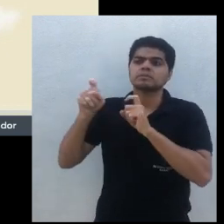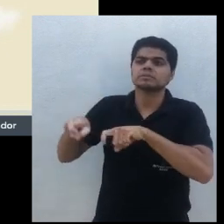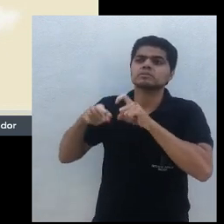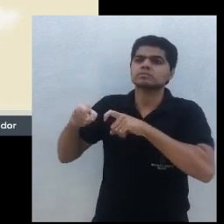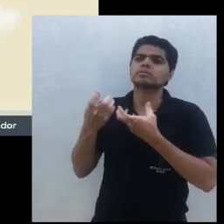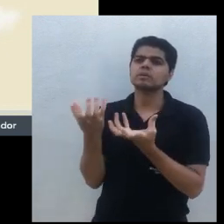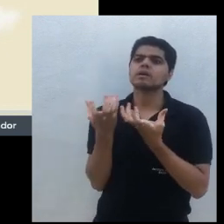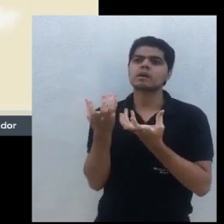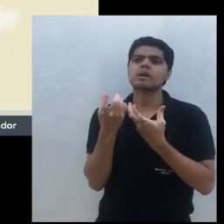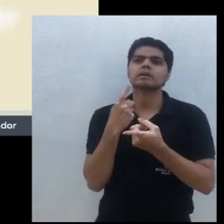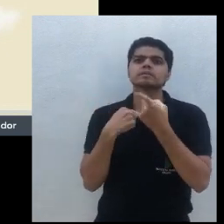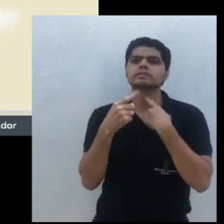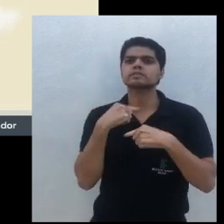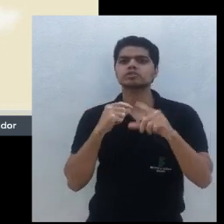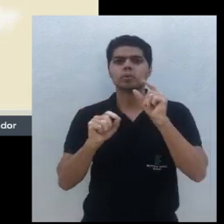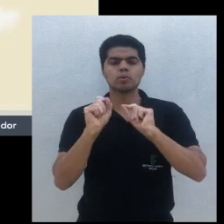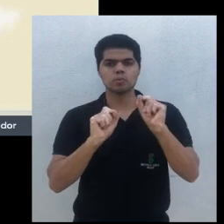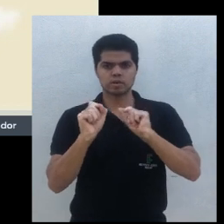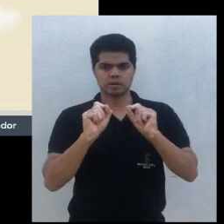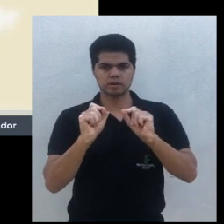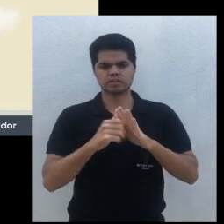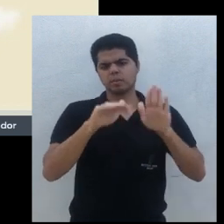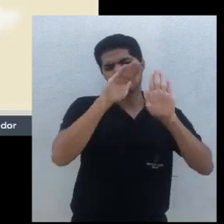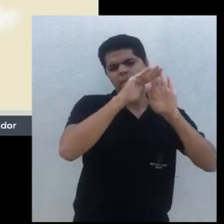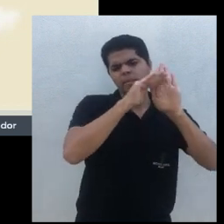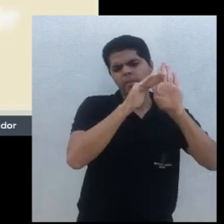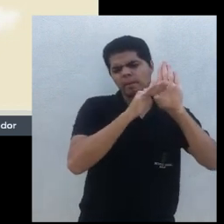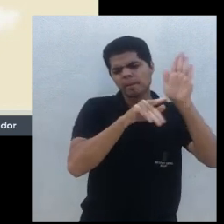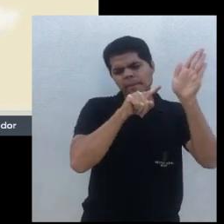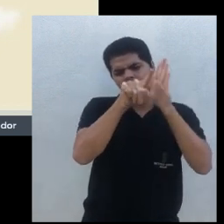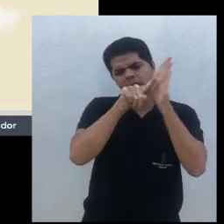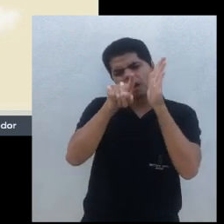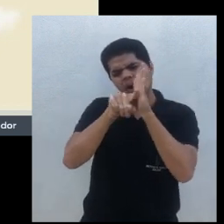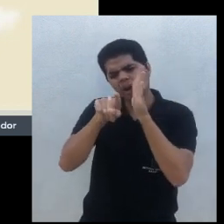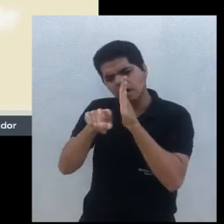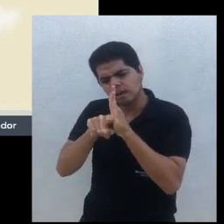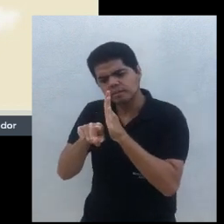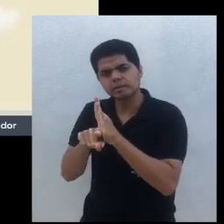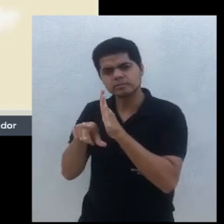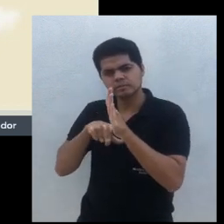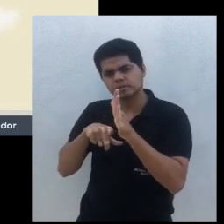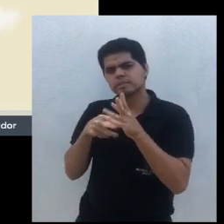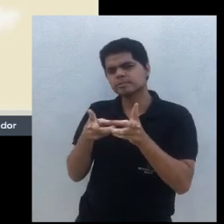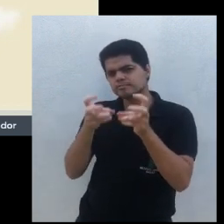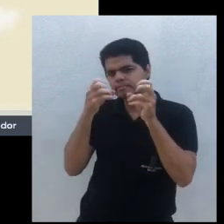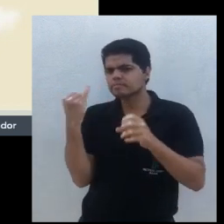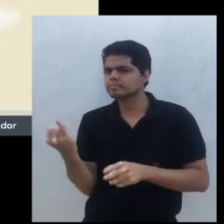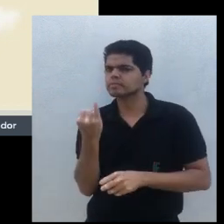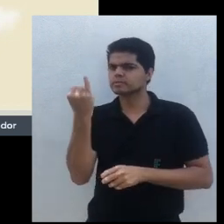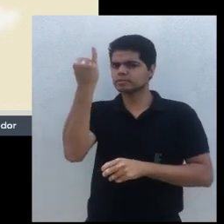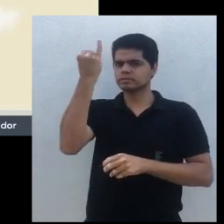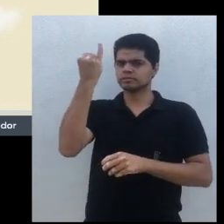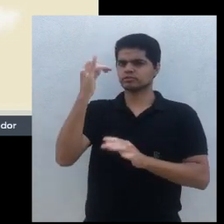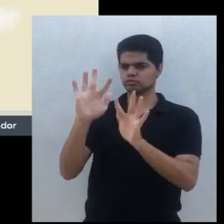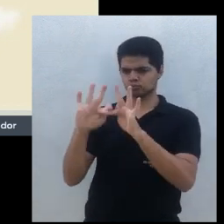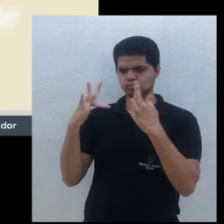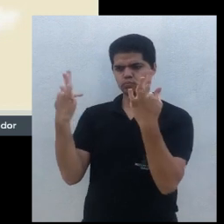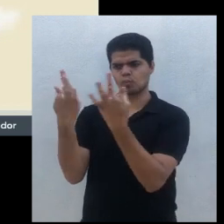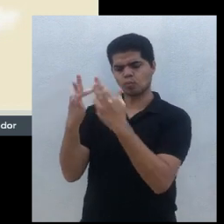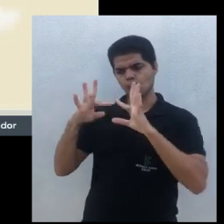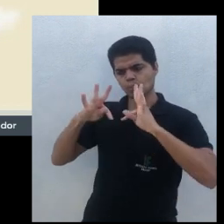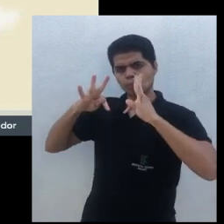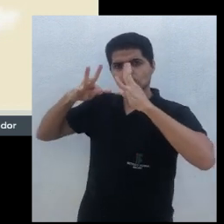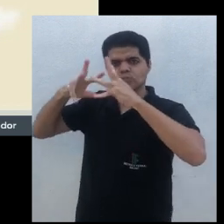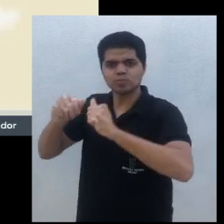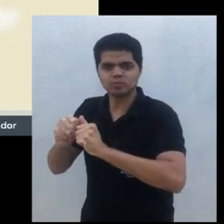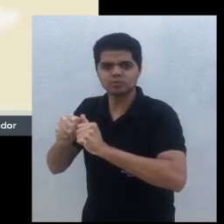série de perguntas que a gente senta com o agricultor, com a família, porque, às vezes, é importante envolver toda a família. E a gente